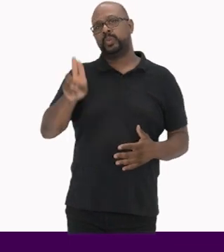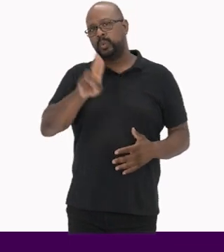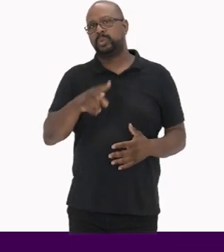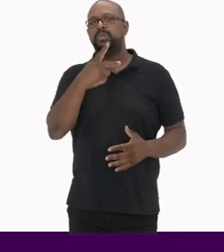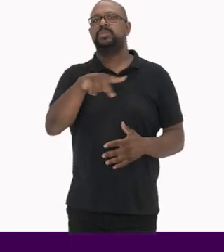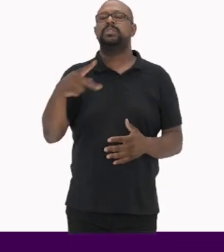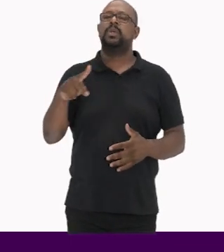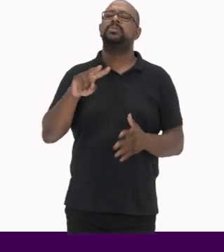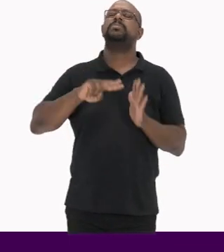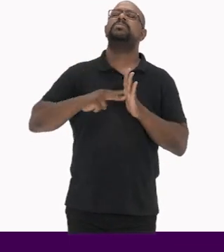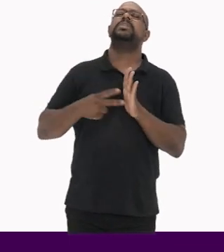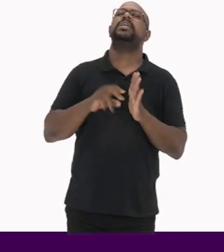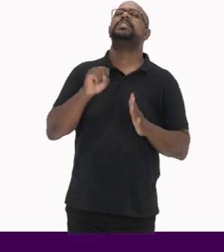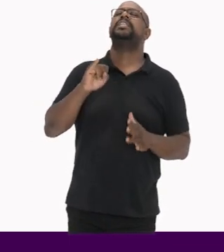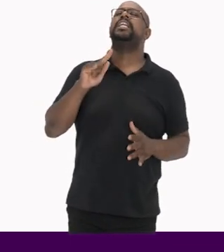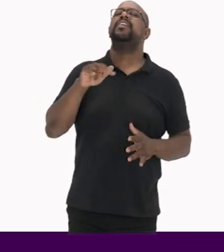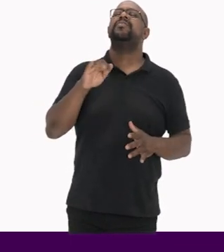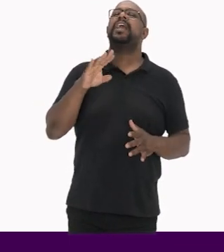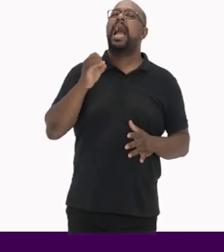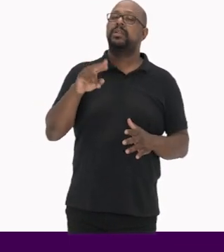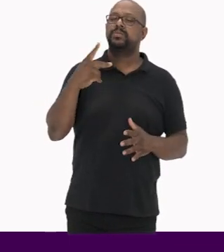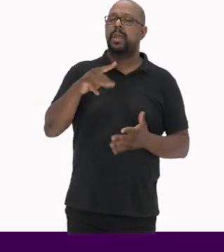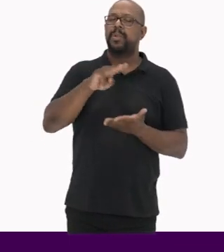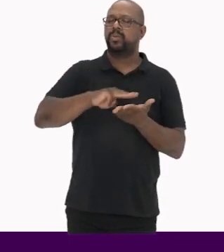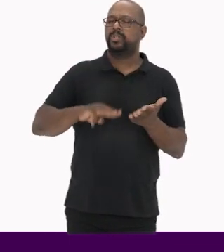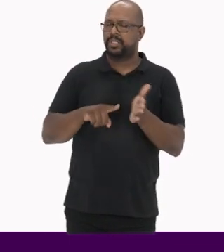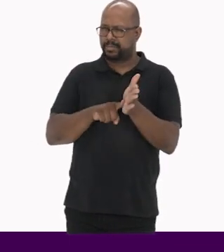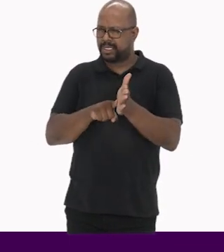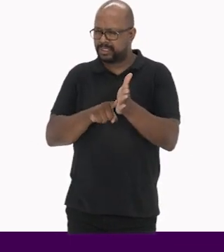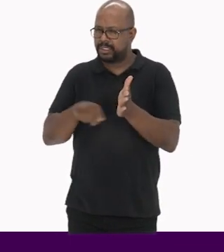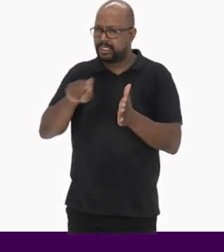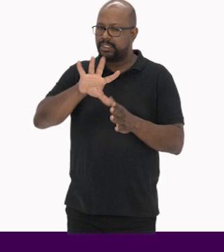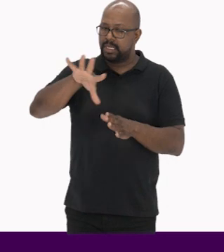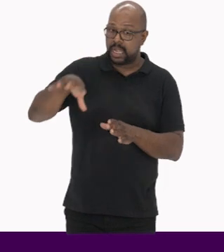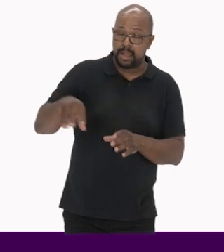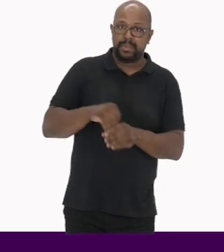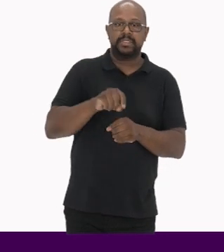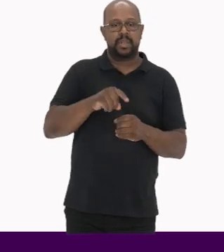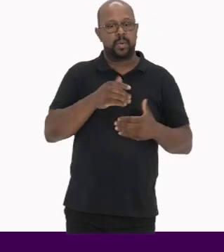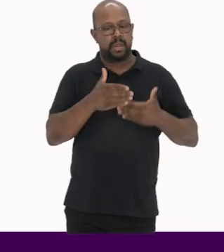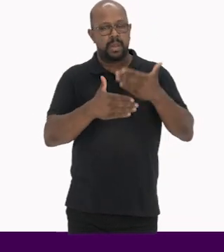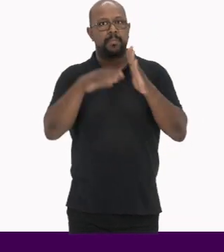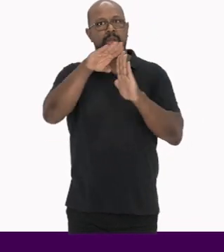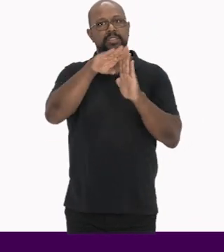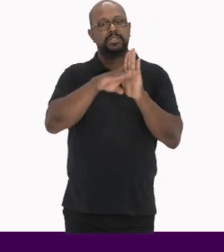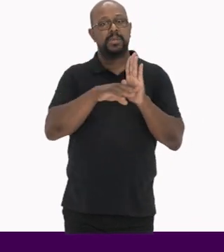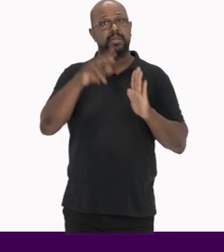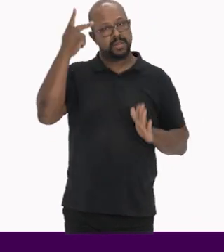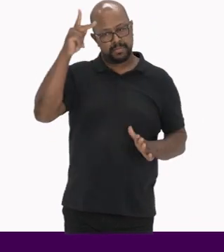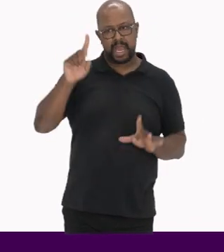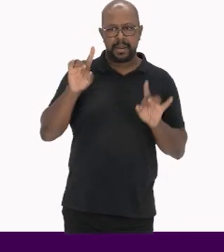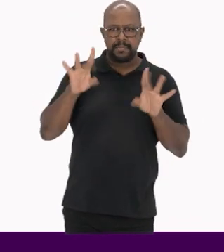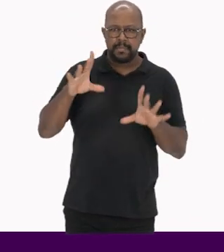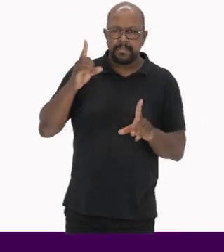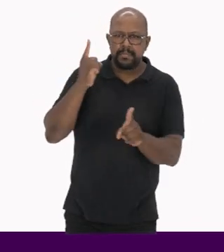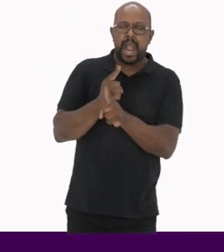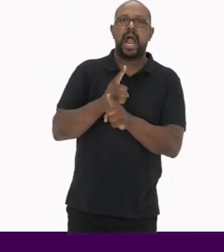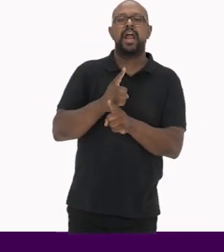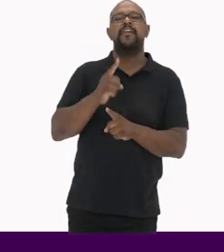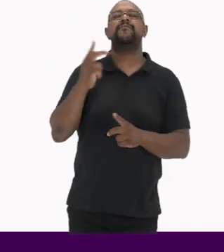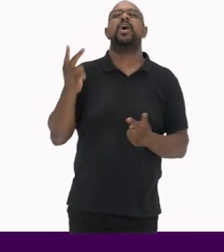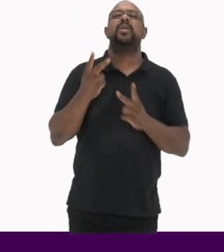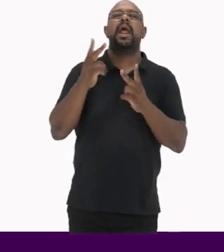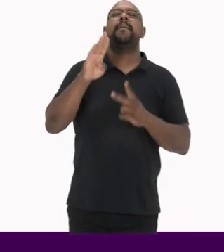usos e dos significados Sua metodologia de pesquisa estabeleceu procedimentos para identificar e